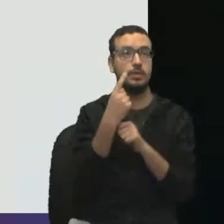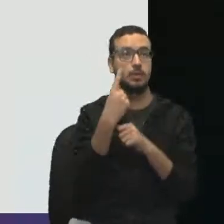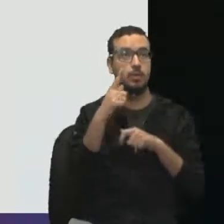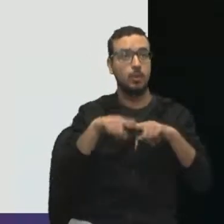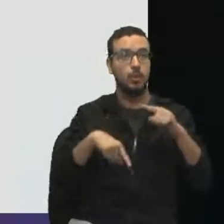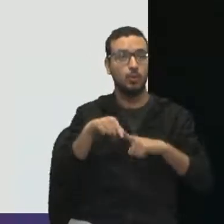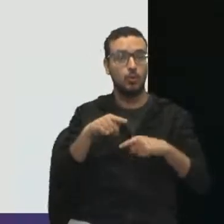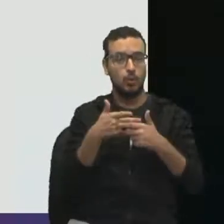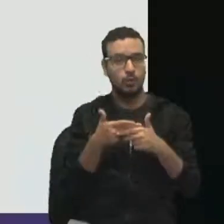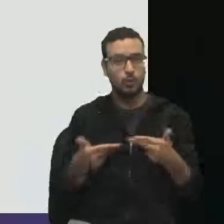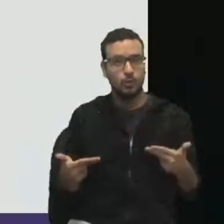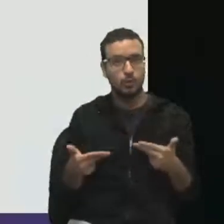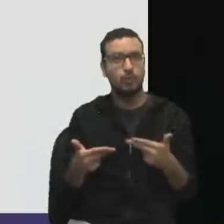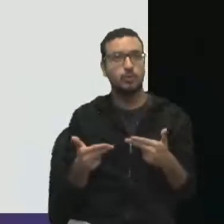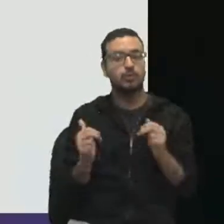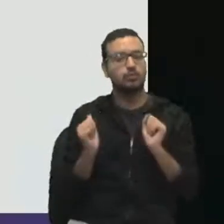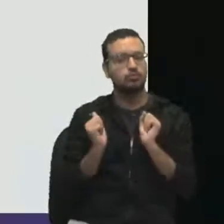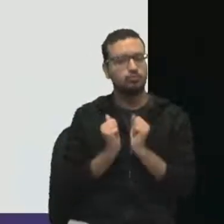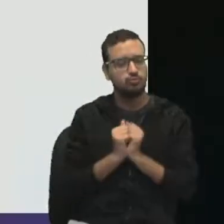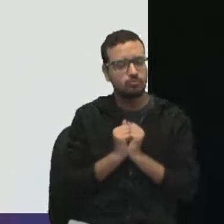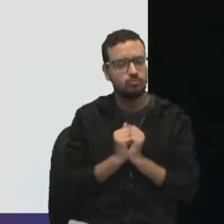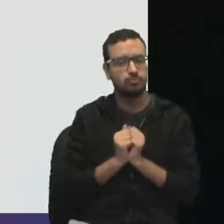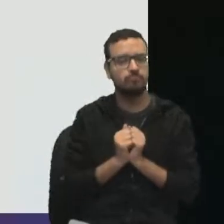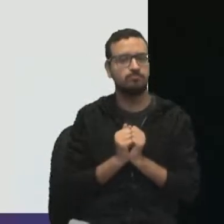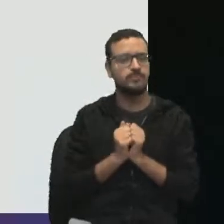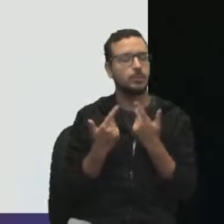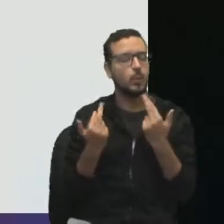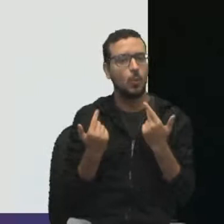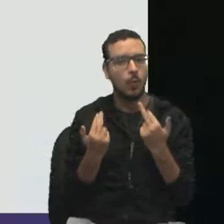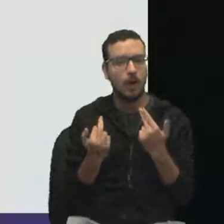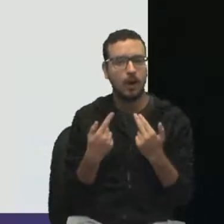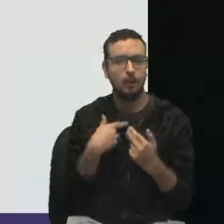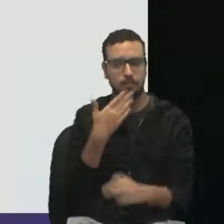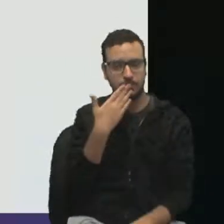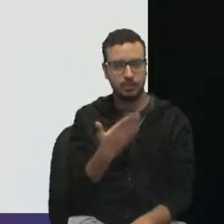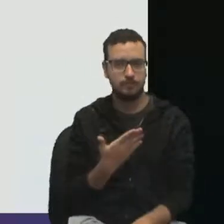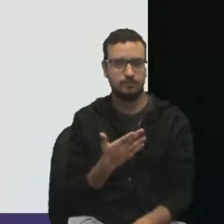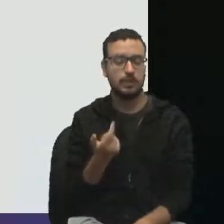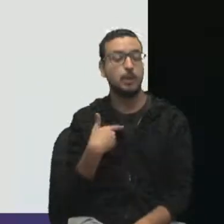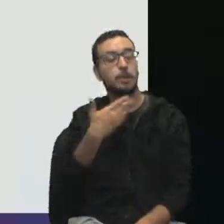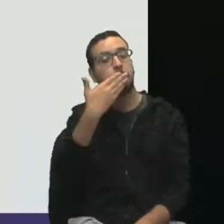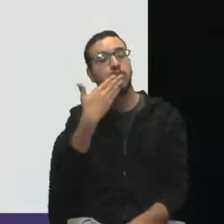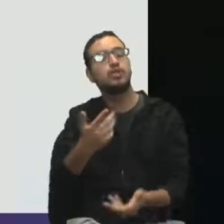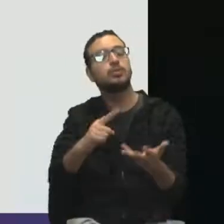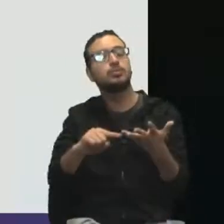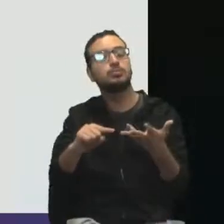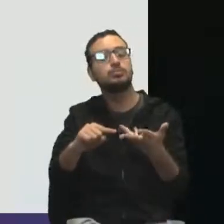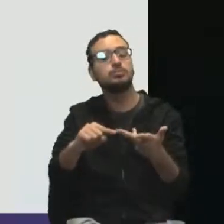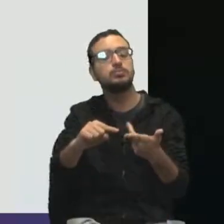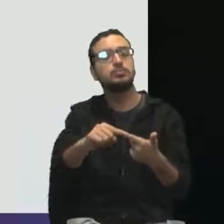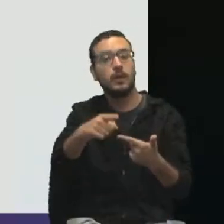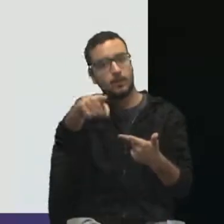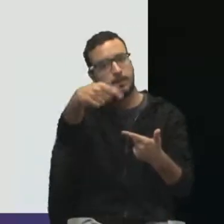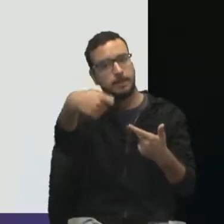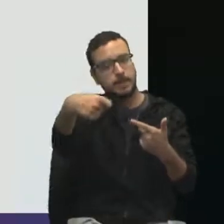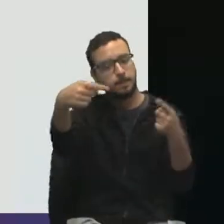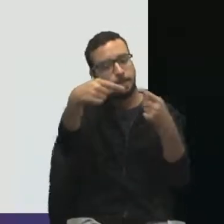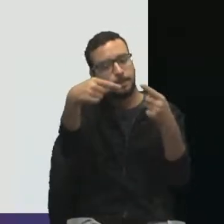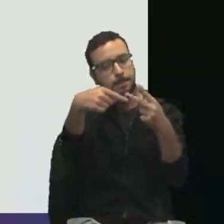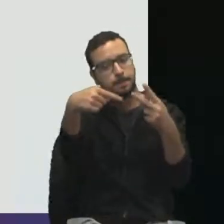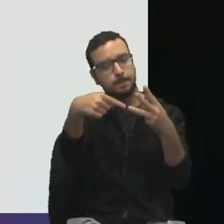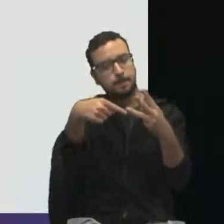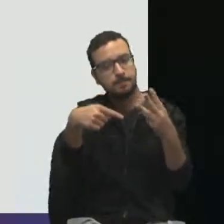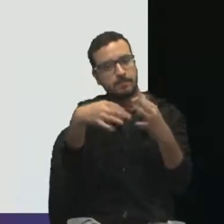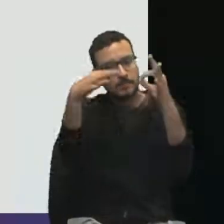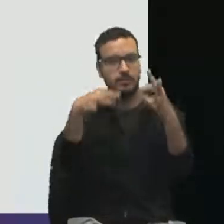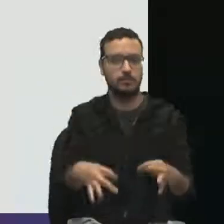conforme eu solicitei. O eu solicitei? Alguns requisitos, algumas especificações e algumas